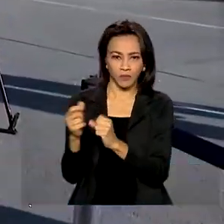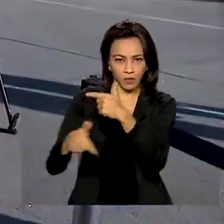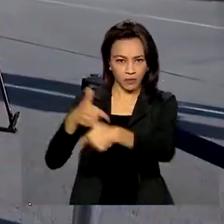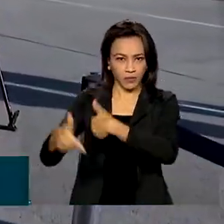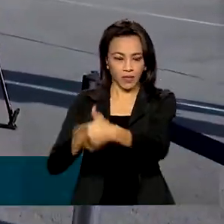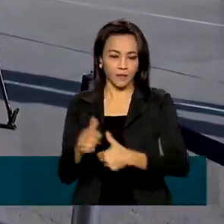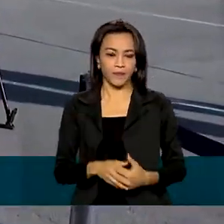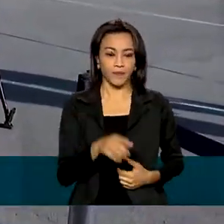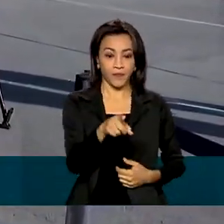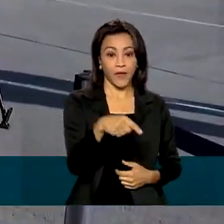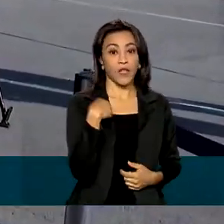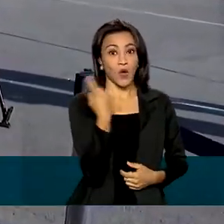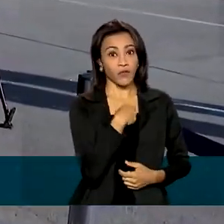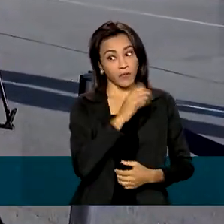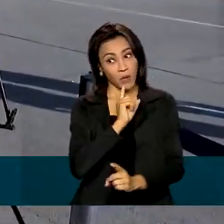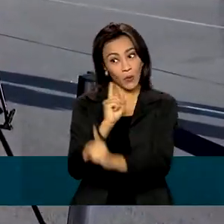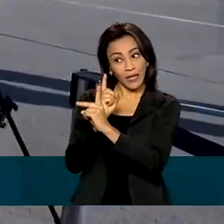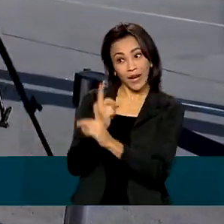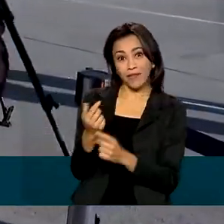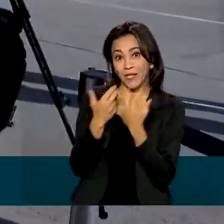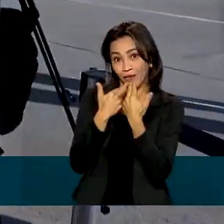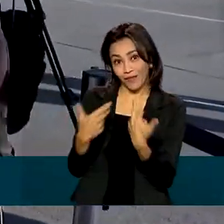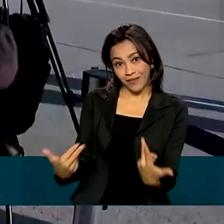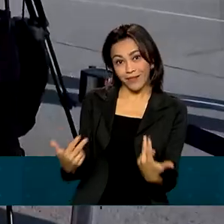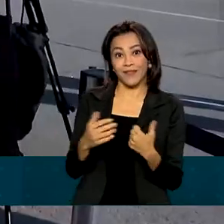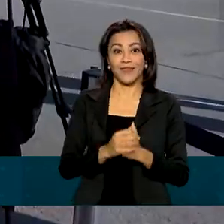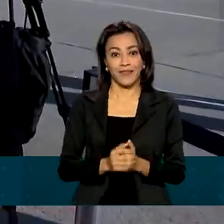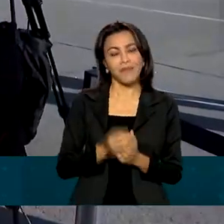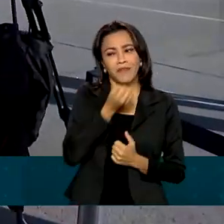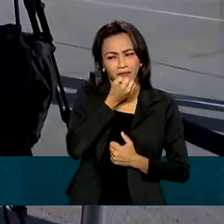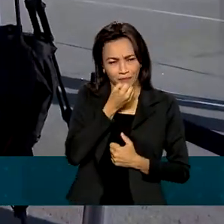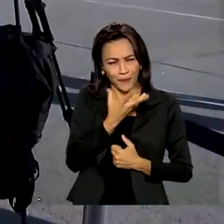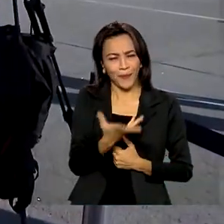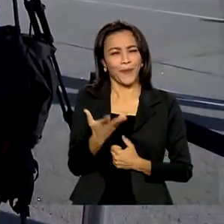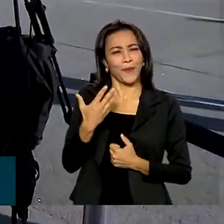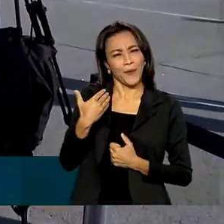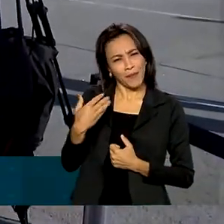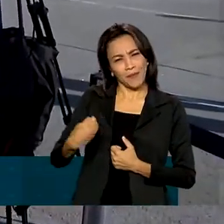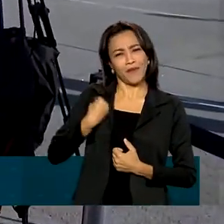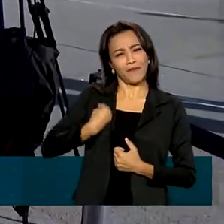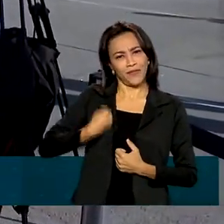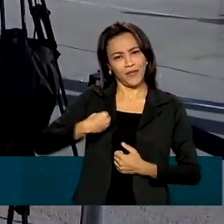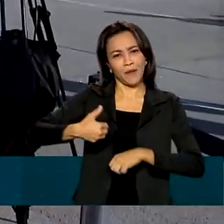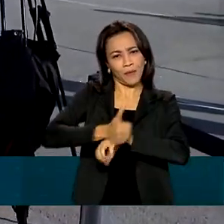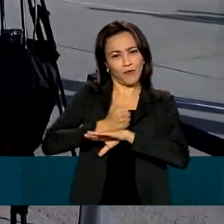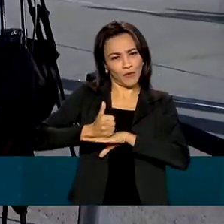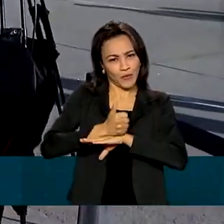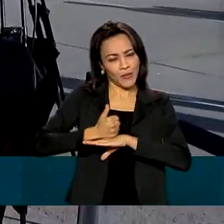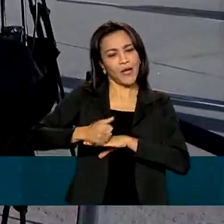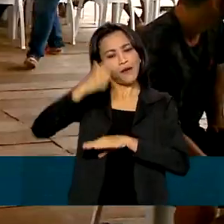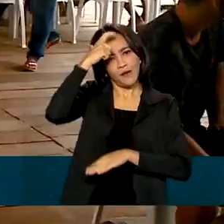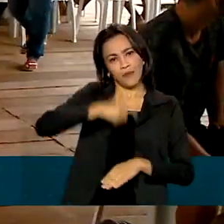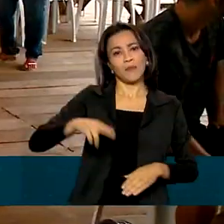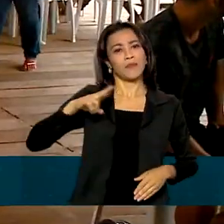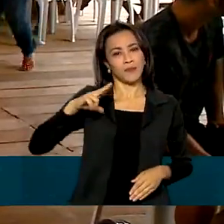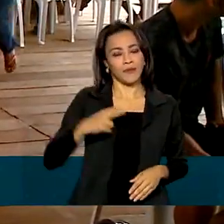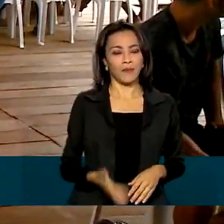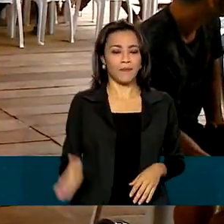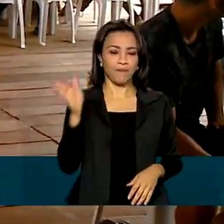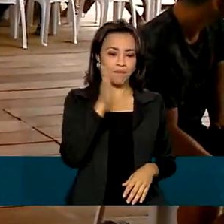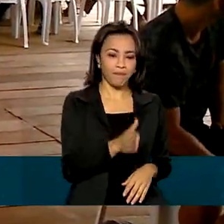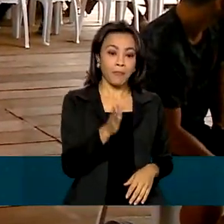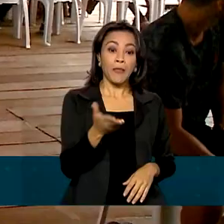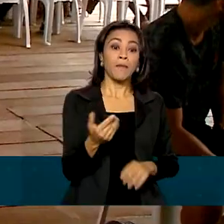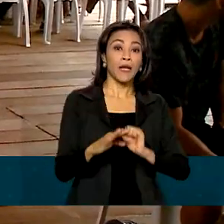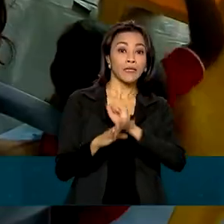encontrar lá vai ser novo, mas eu tenho certeza que vai ser muito produtivo, tanto para a minha vida profissional como para a minha vida pessoal. Para garantir